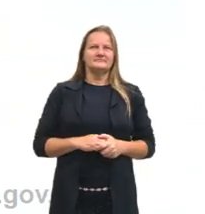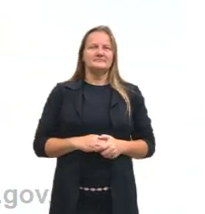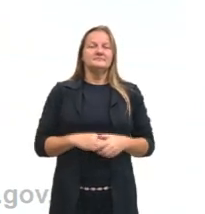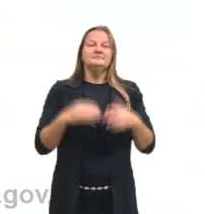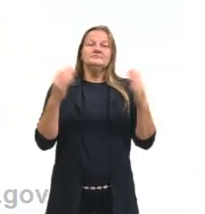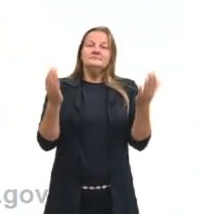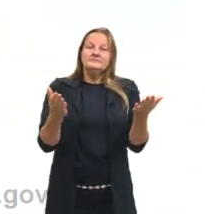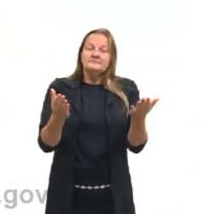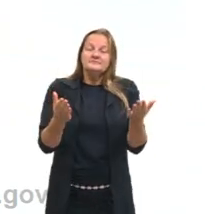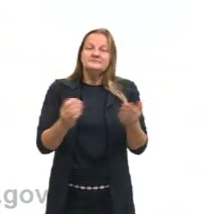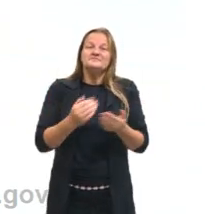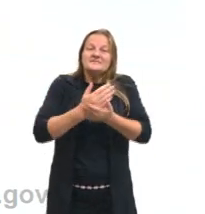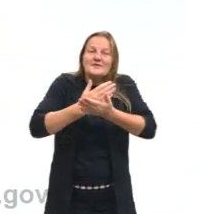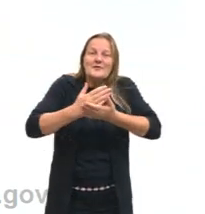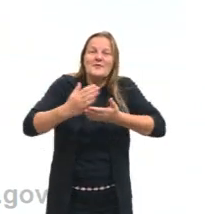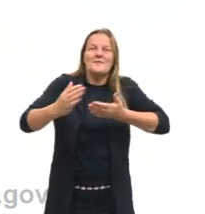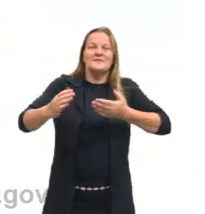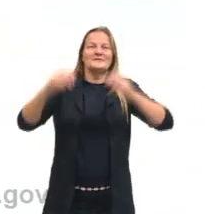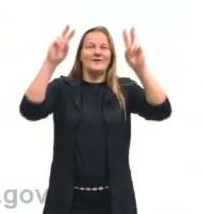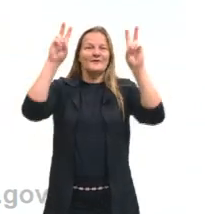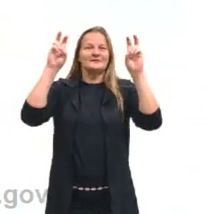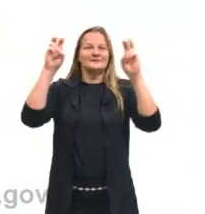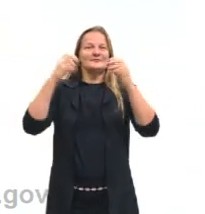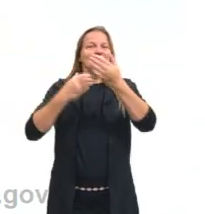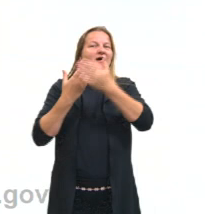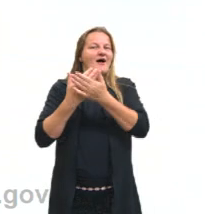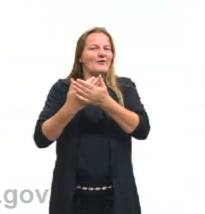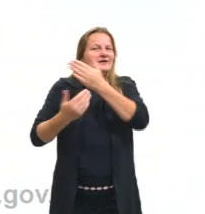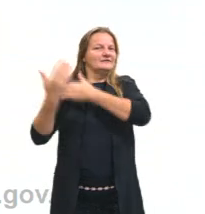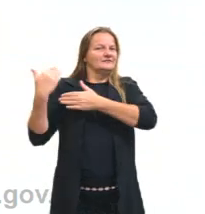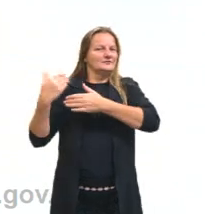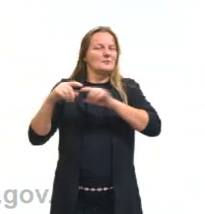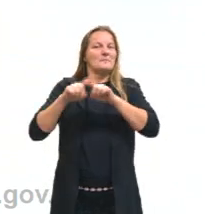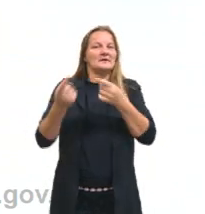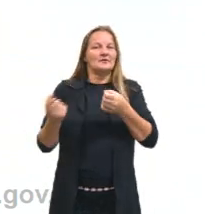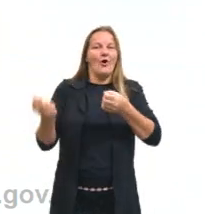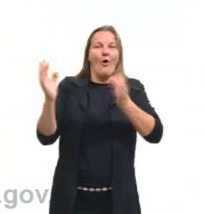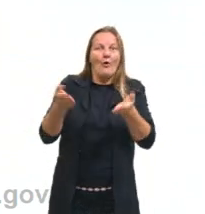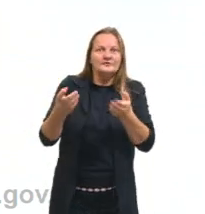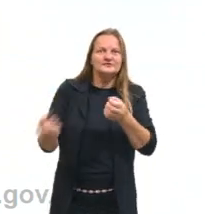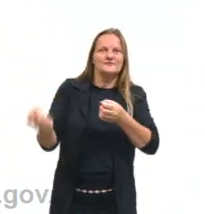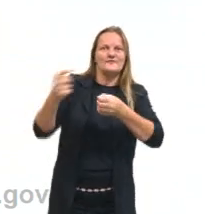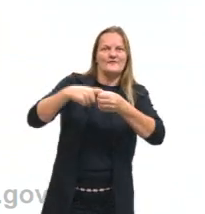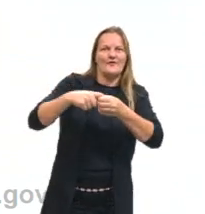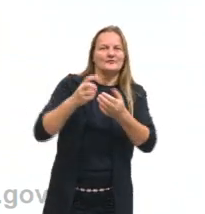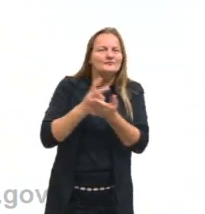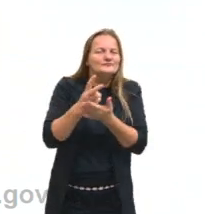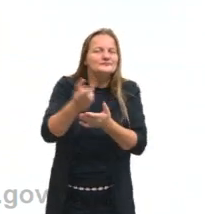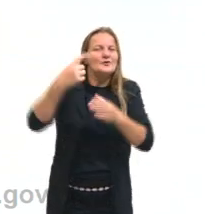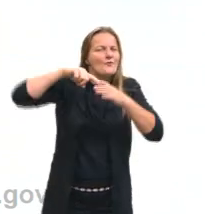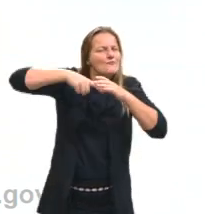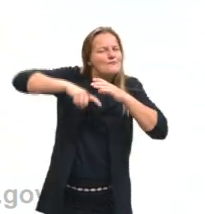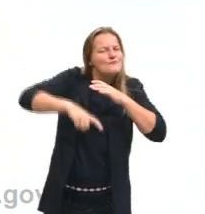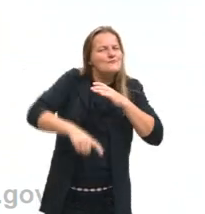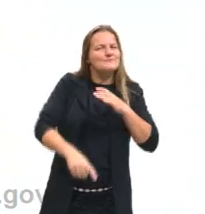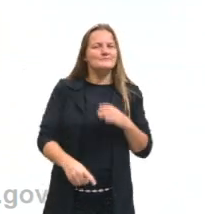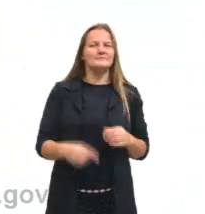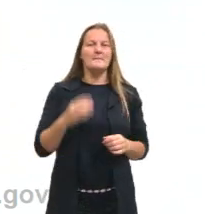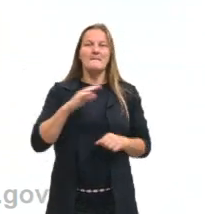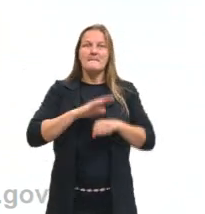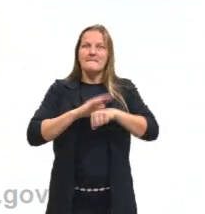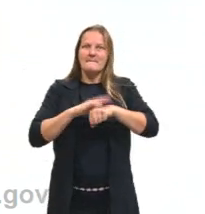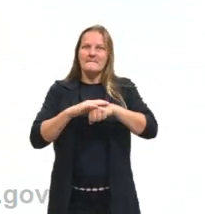Bom, então, esse é um assunto que a gente já estava falando na última aula, mas hoje a gente vai continuar um pouquinho, aprofundar e ver outras